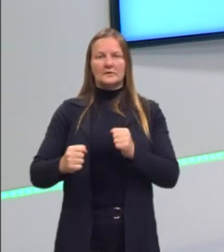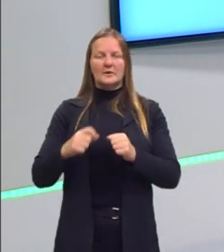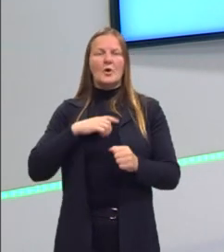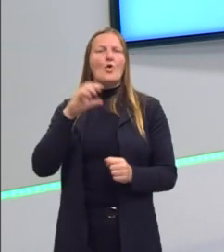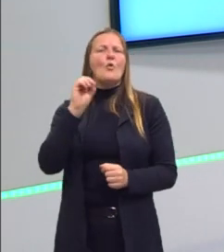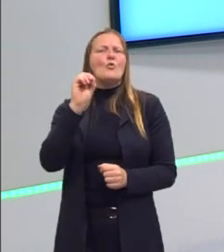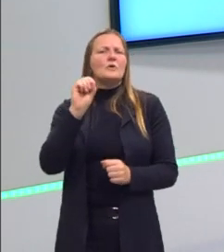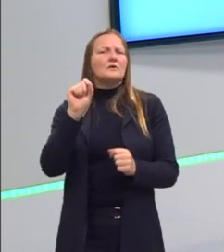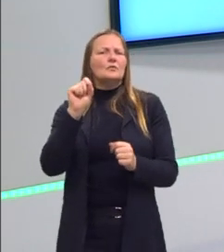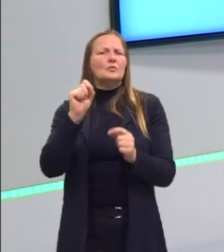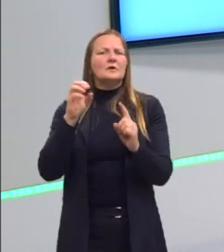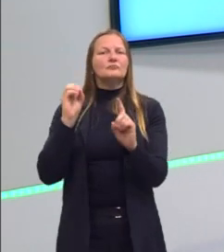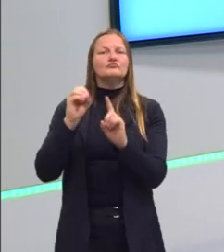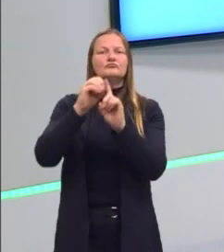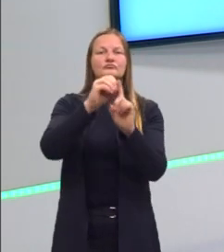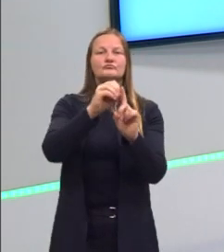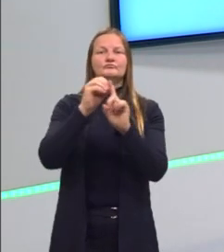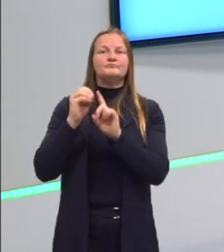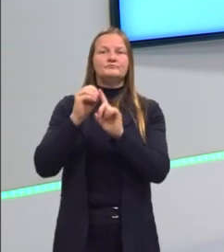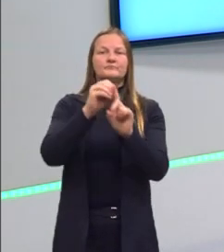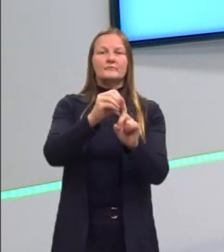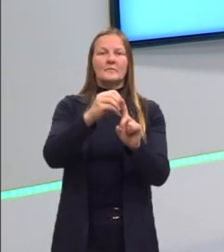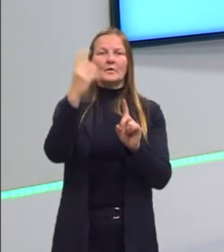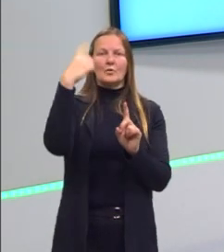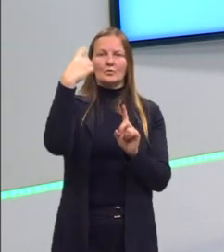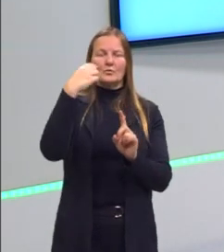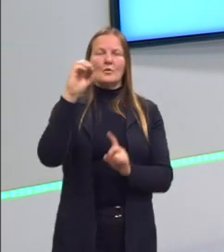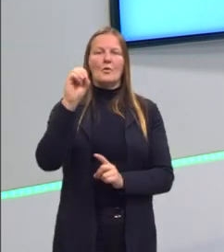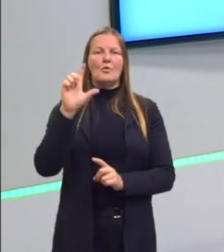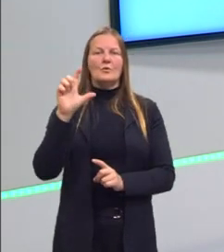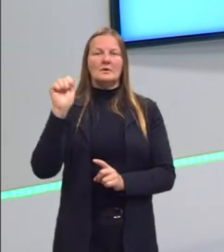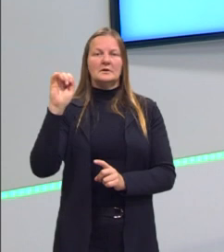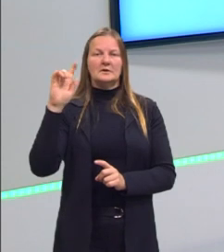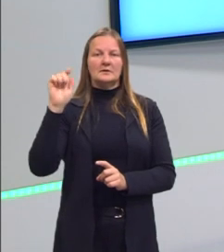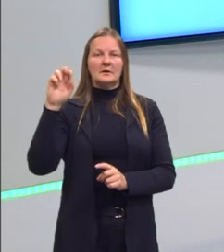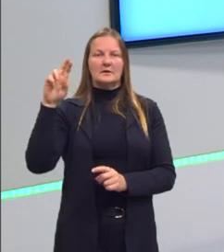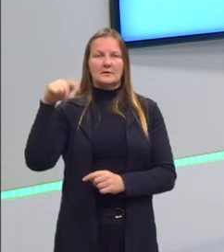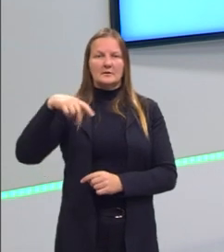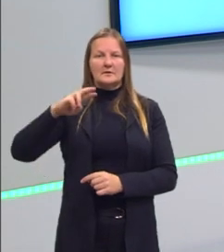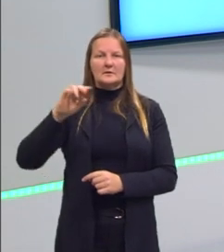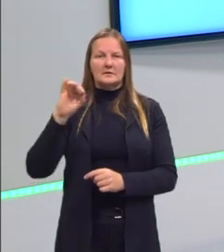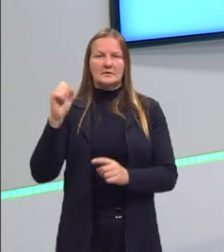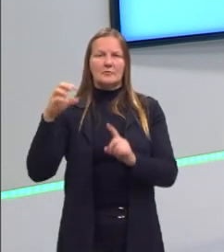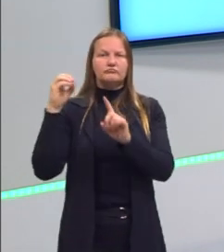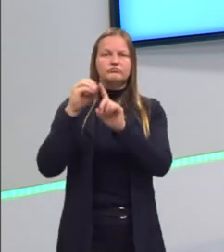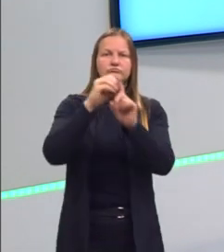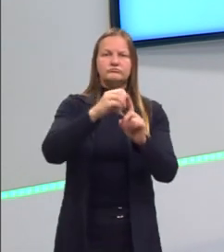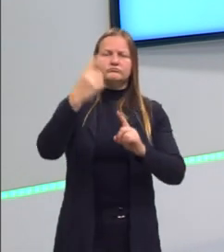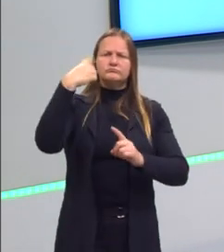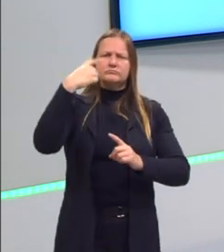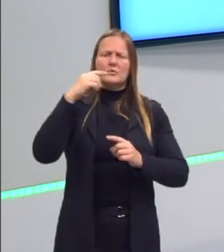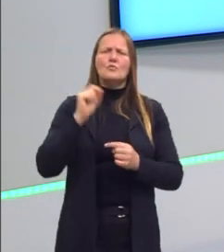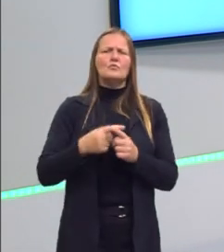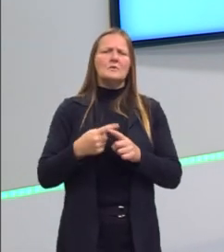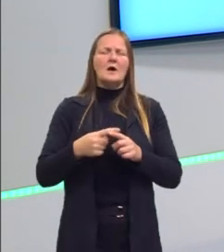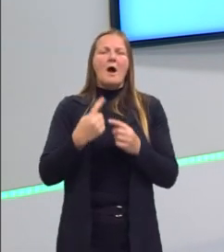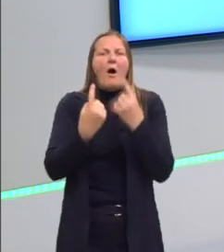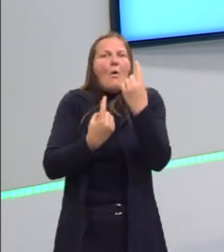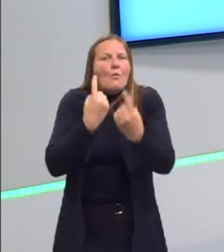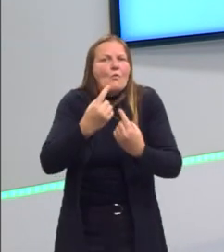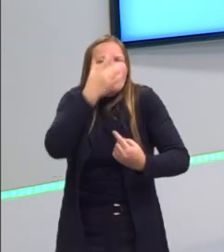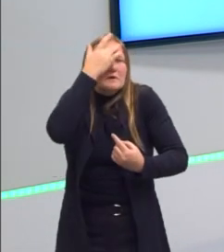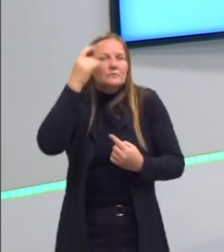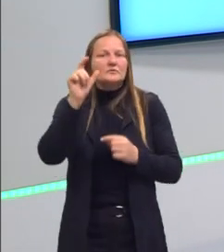oligarquia? Esse momento foi a República Oligárquica. Oligarquia são alguns poucos que têm muito